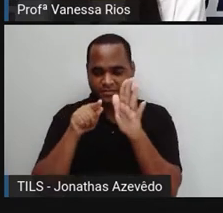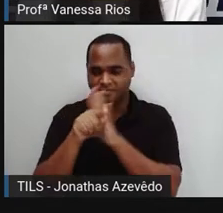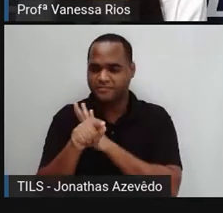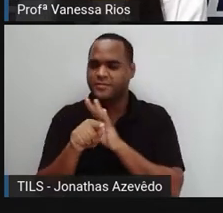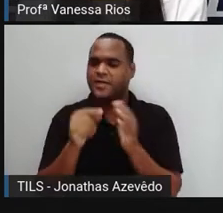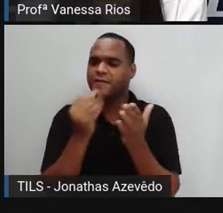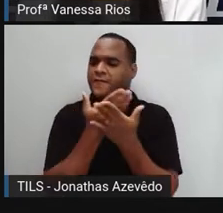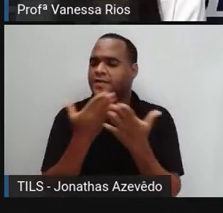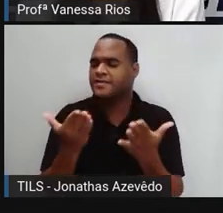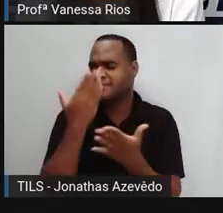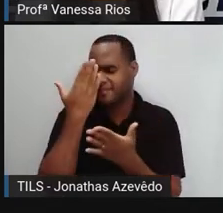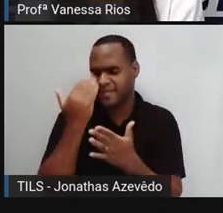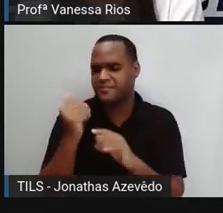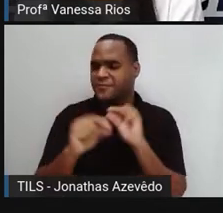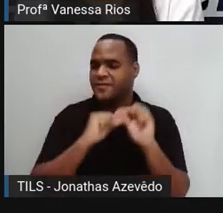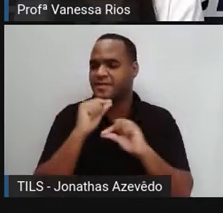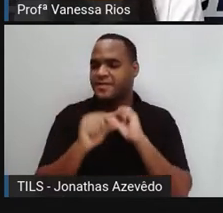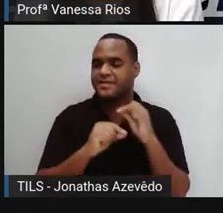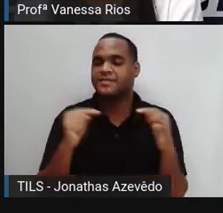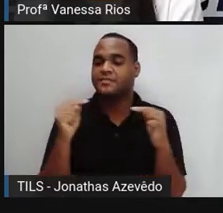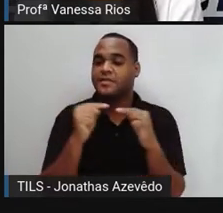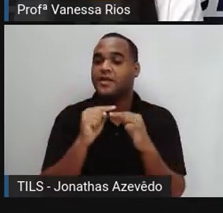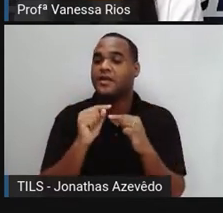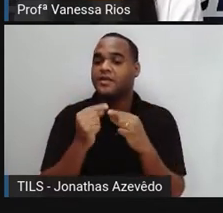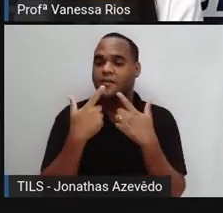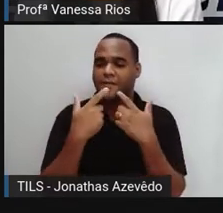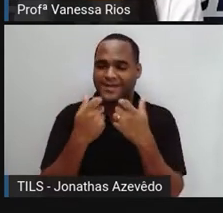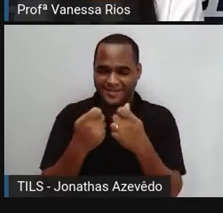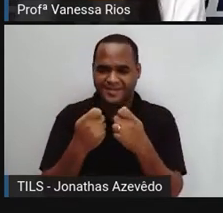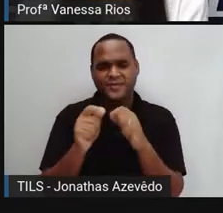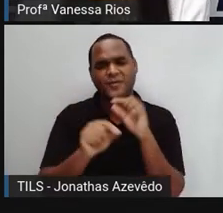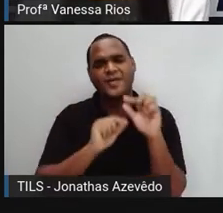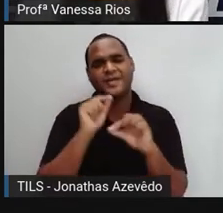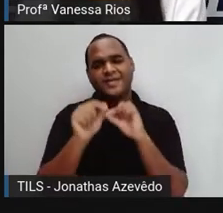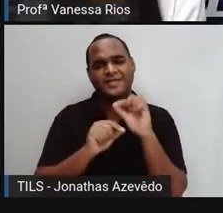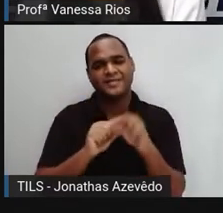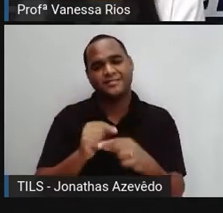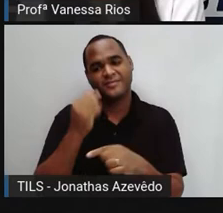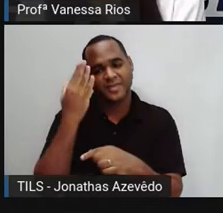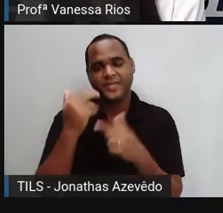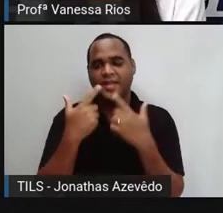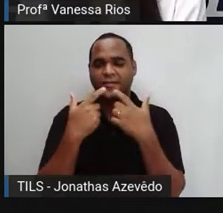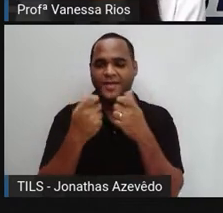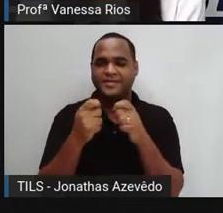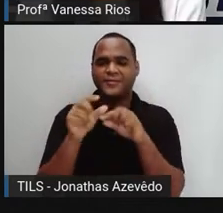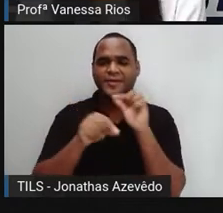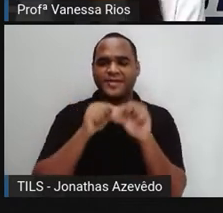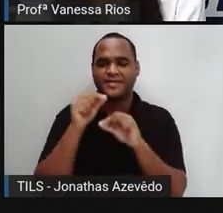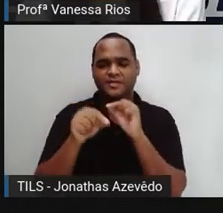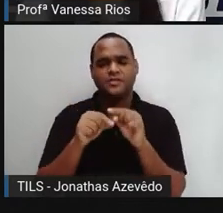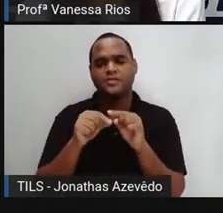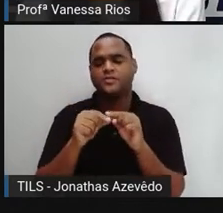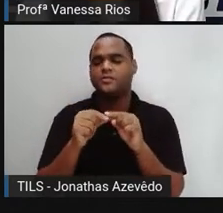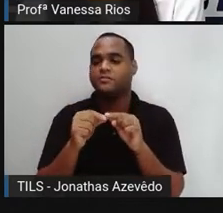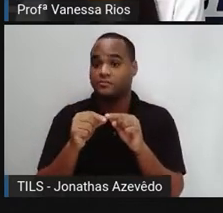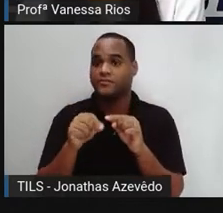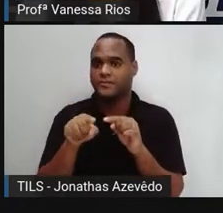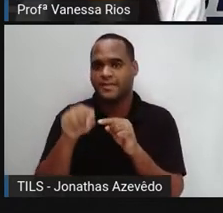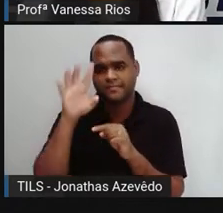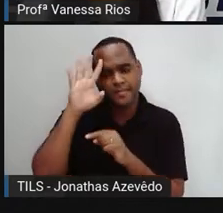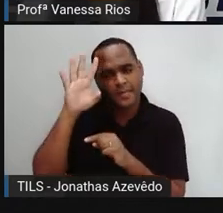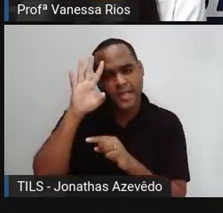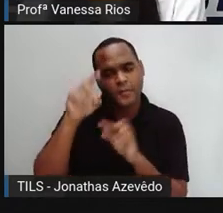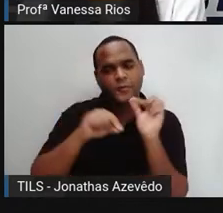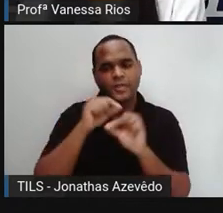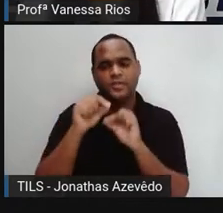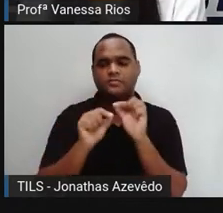se você sabe o que é linguagem. Quando a gente fala em linguagem aí, o que é que você pensa? O que é que essa